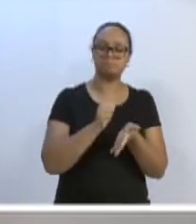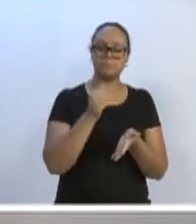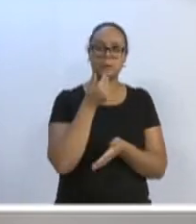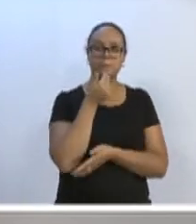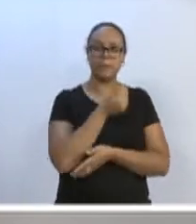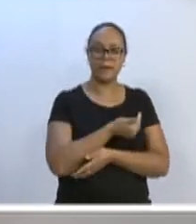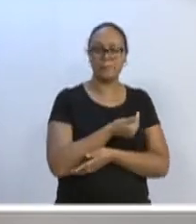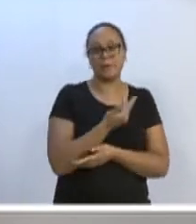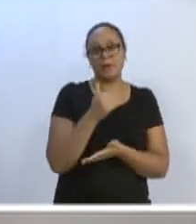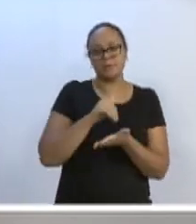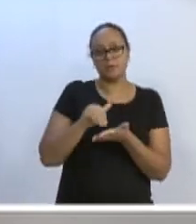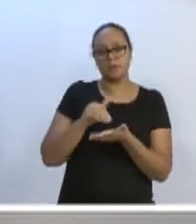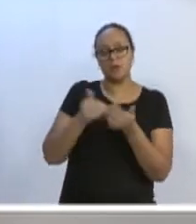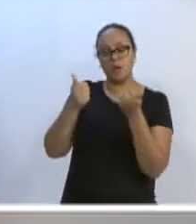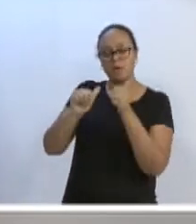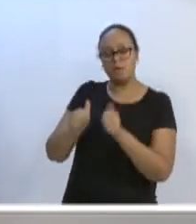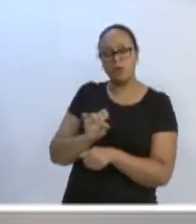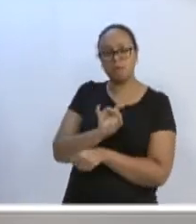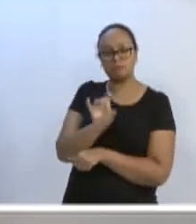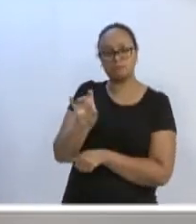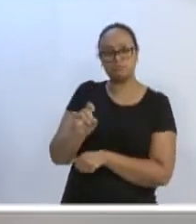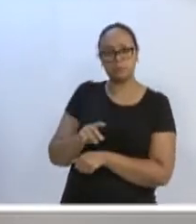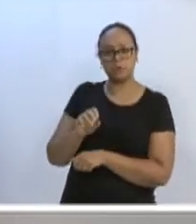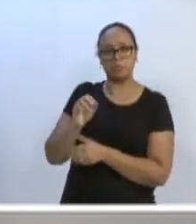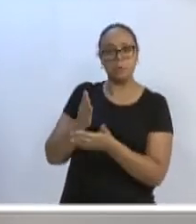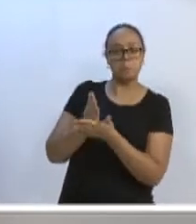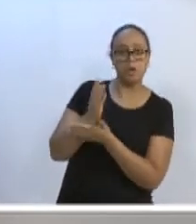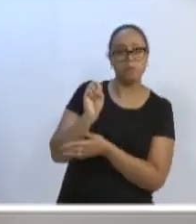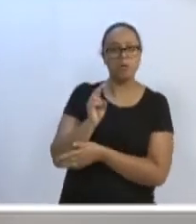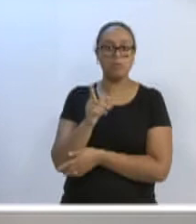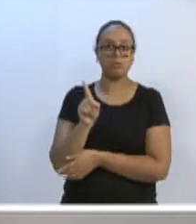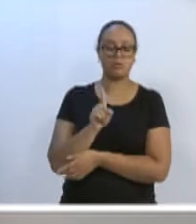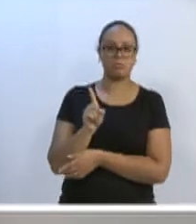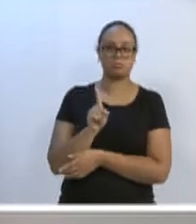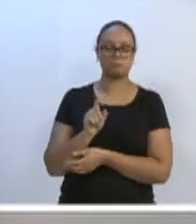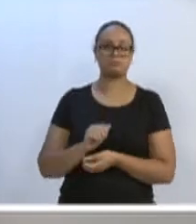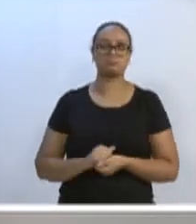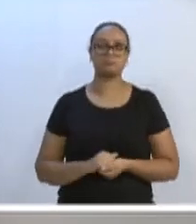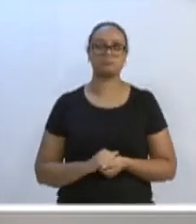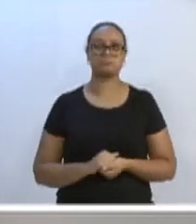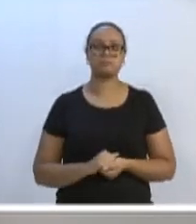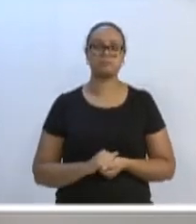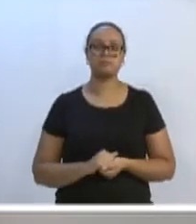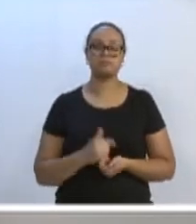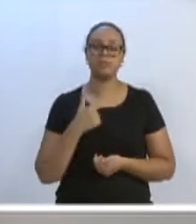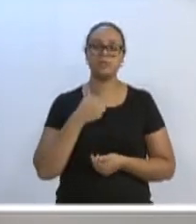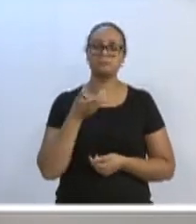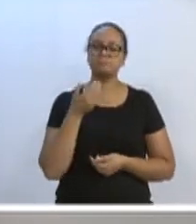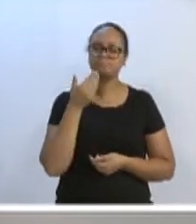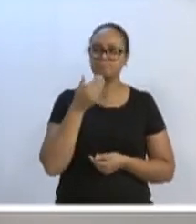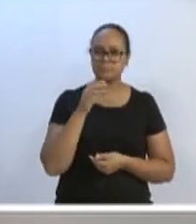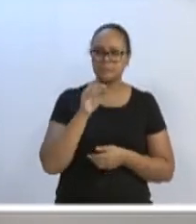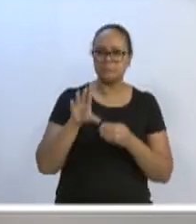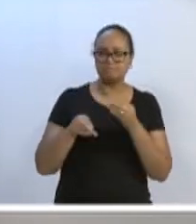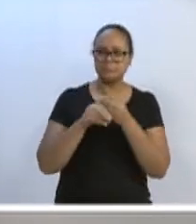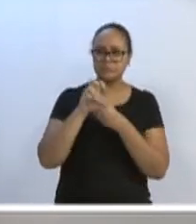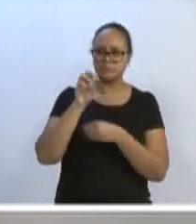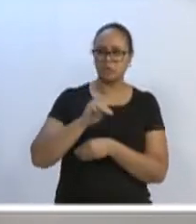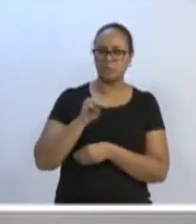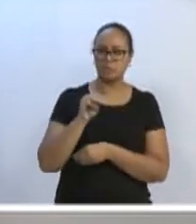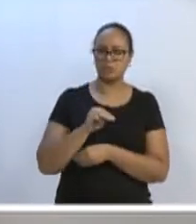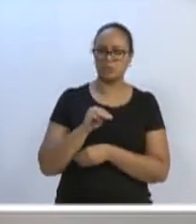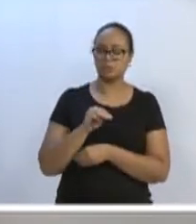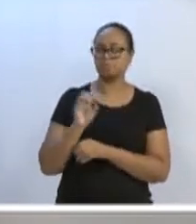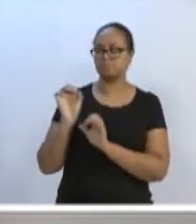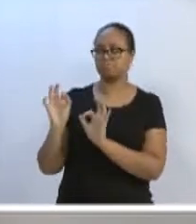analisar cada caso e, assim, deferir ou não essas solicitações. Eu gostaria de solicitar mais cinco minutos, presidente? Mais